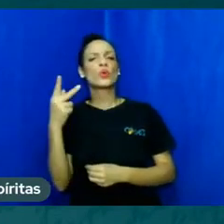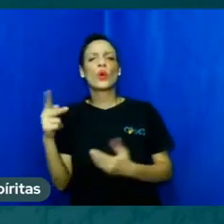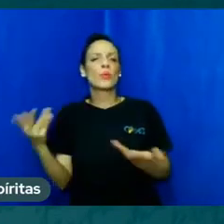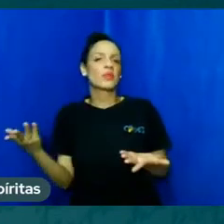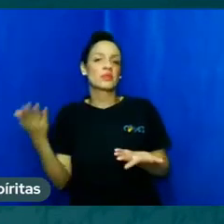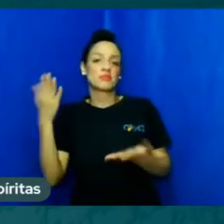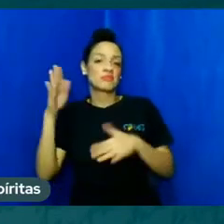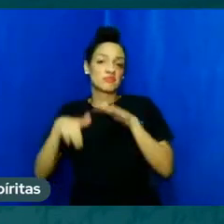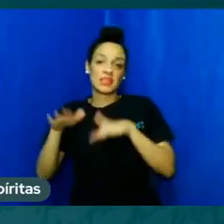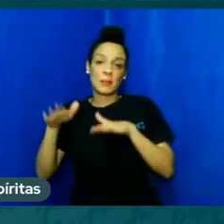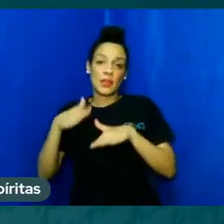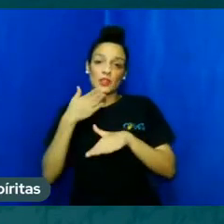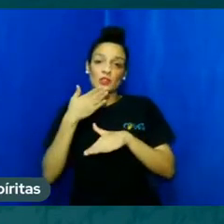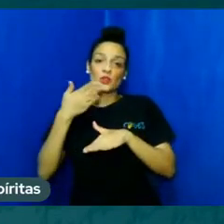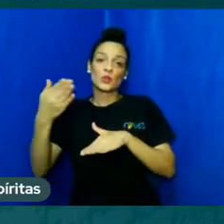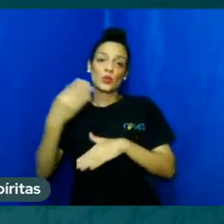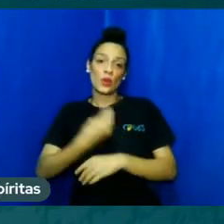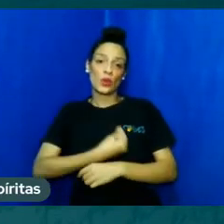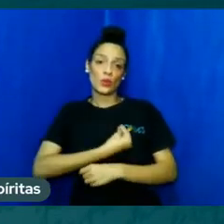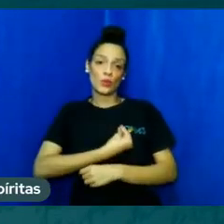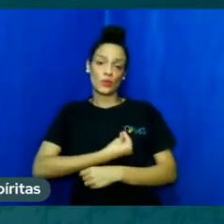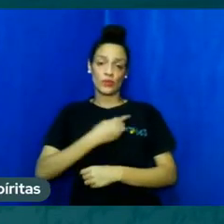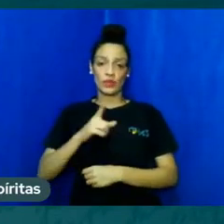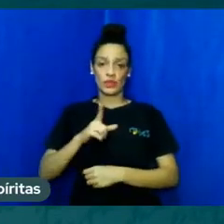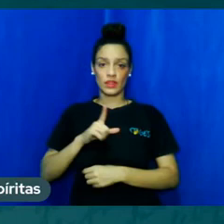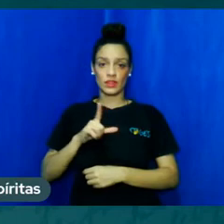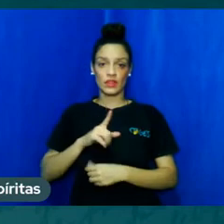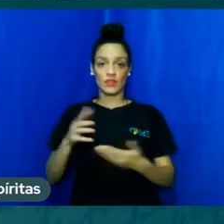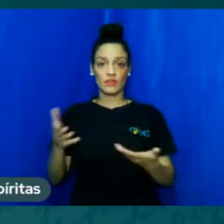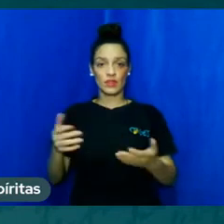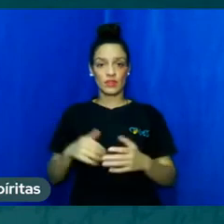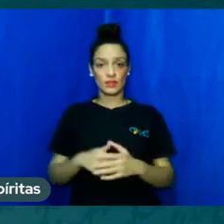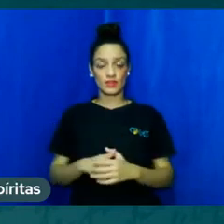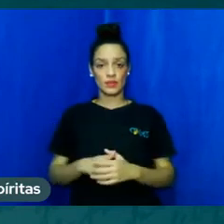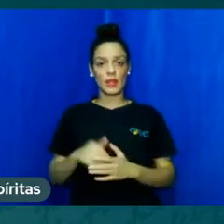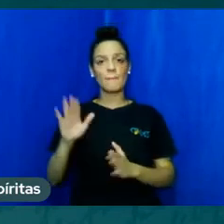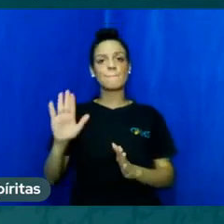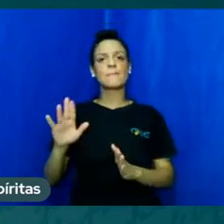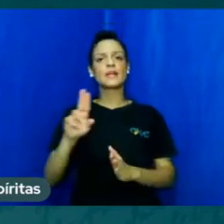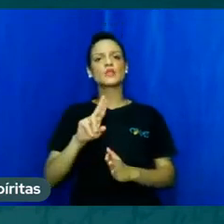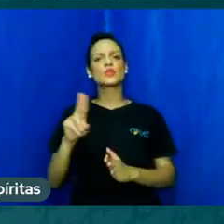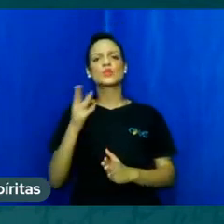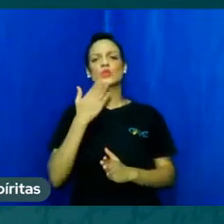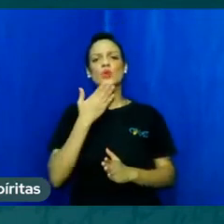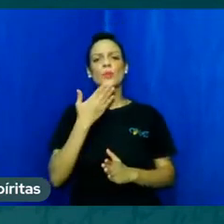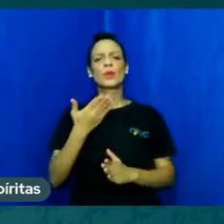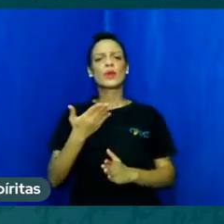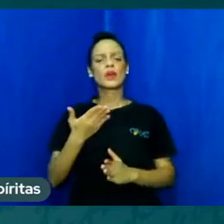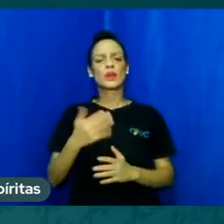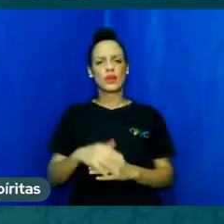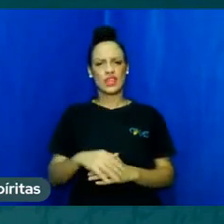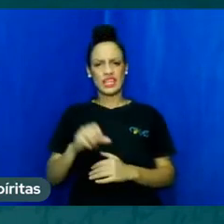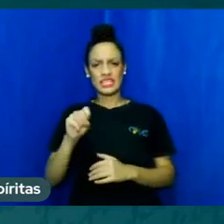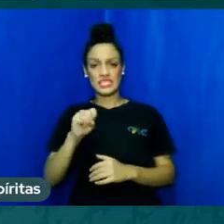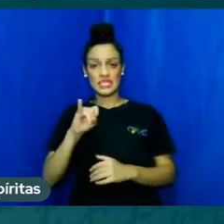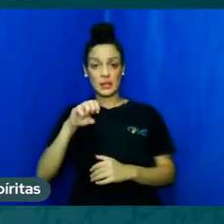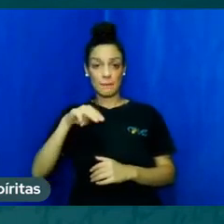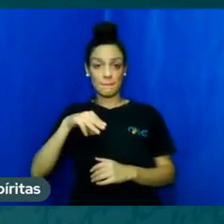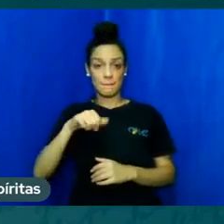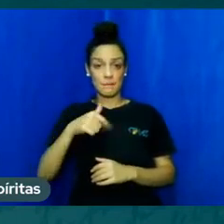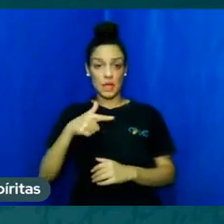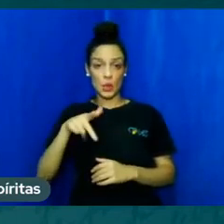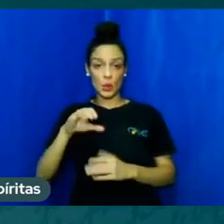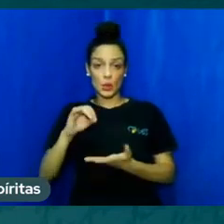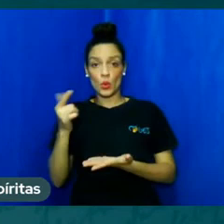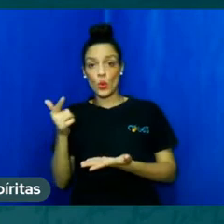qual encarnação você se refere. Porque qual é o meu nome? Meu nome é Simão? Isso e na outra encarnação eu posso ter me chamado, sei lá, Maria,